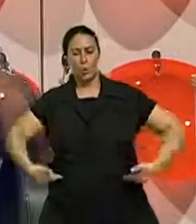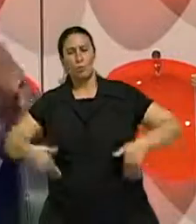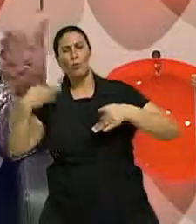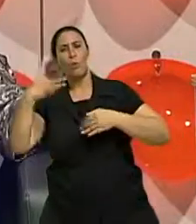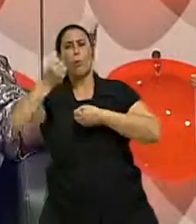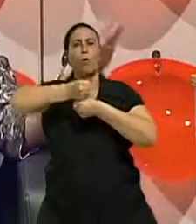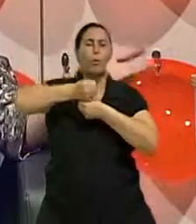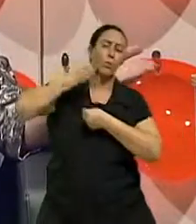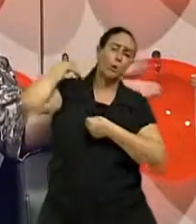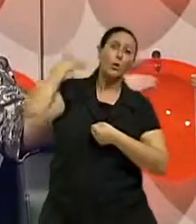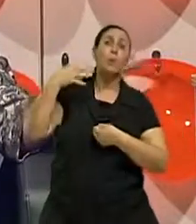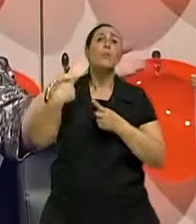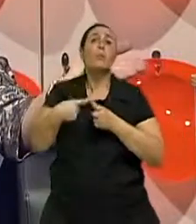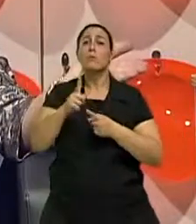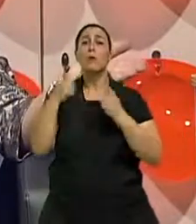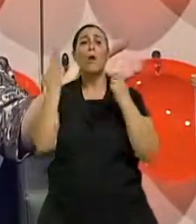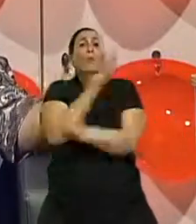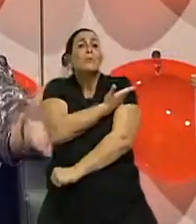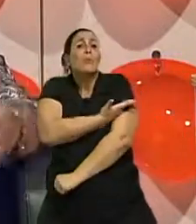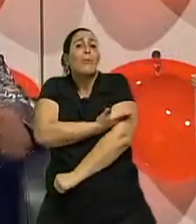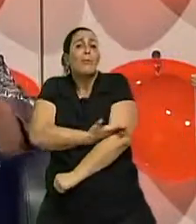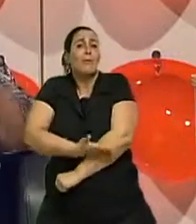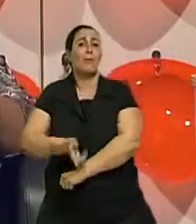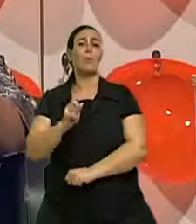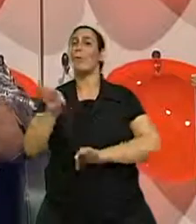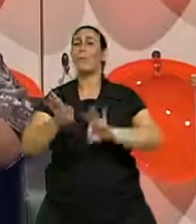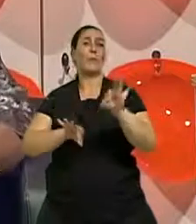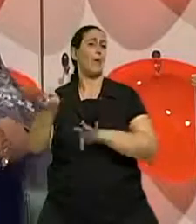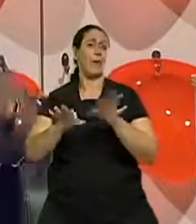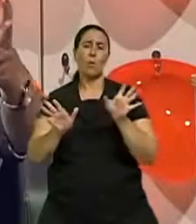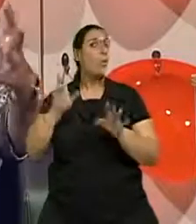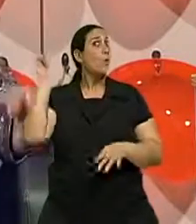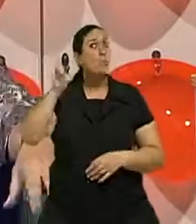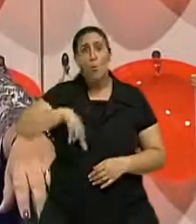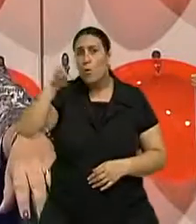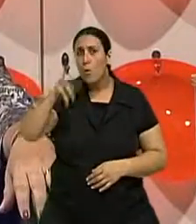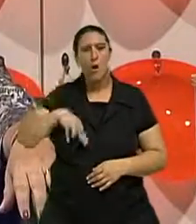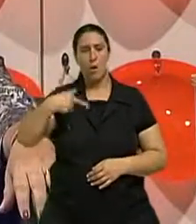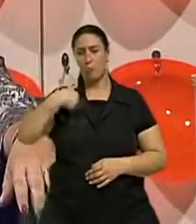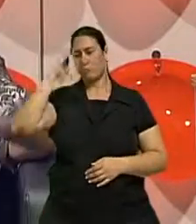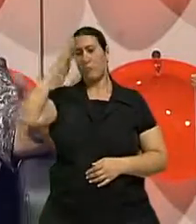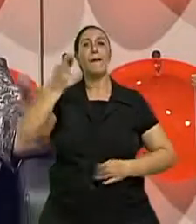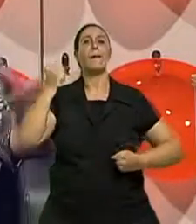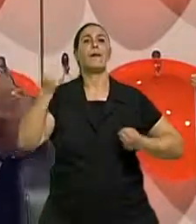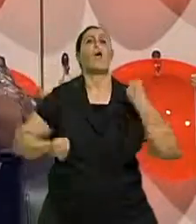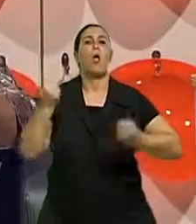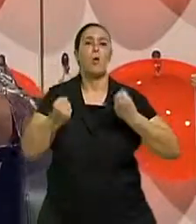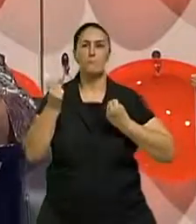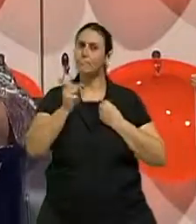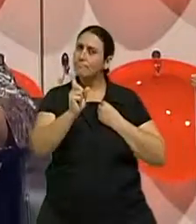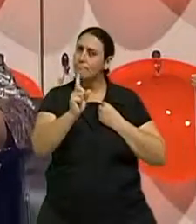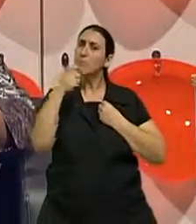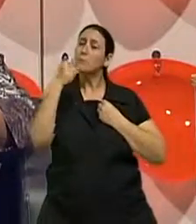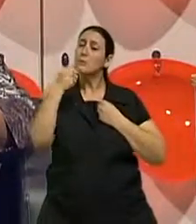e não está preparado para tanto. Então, a gente nunca começa uma atividade de impacto assim quando